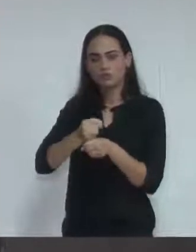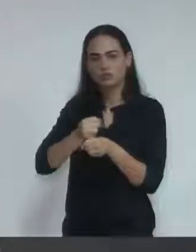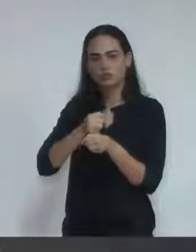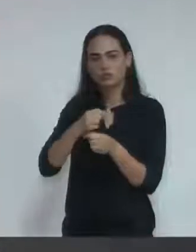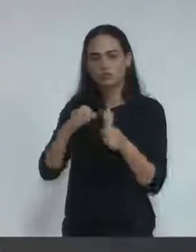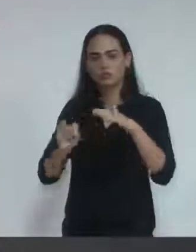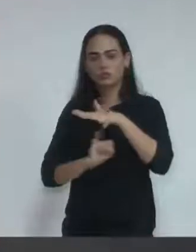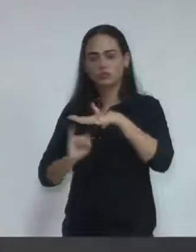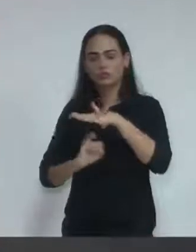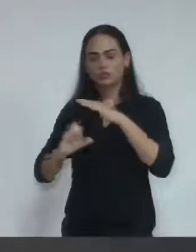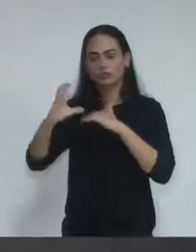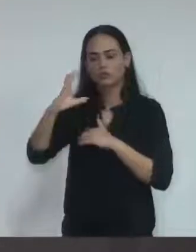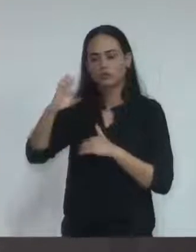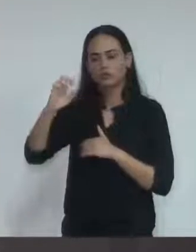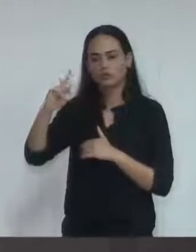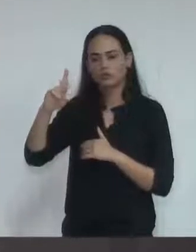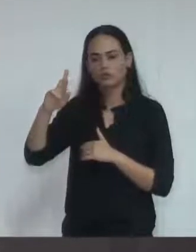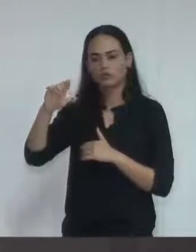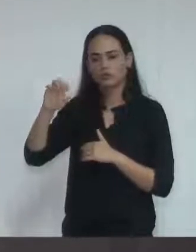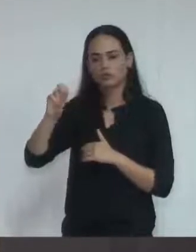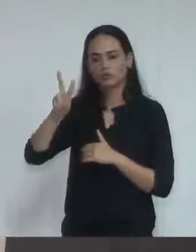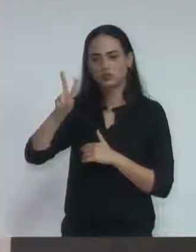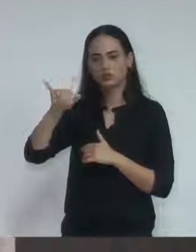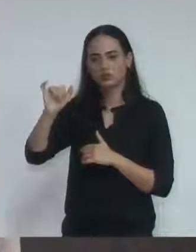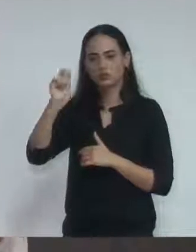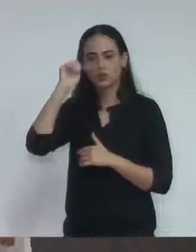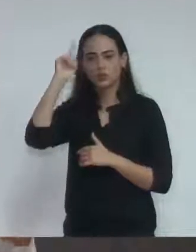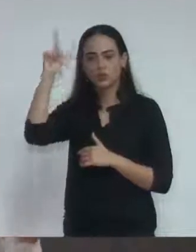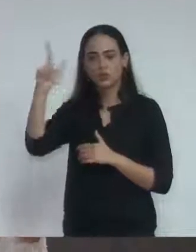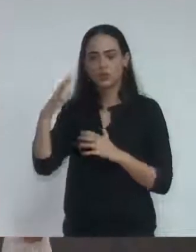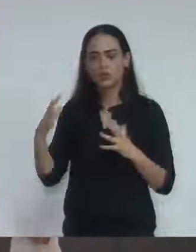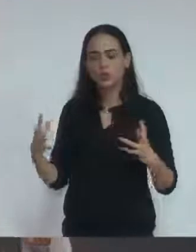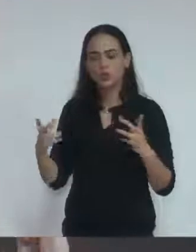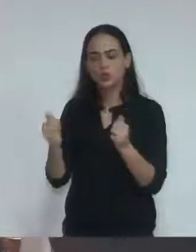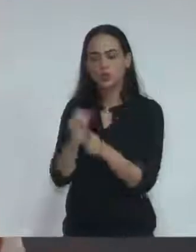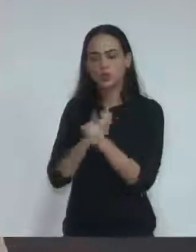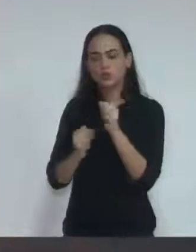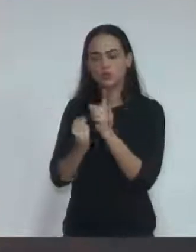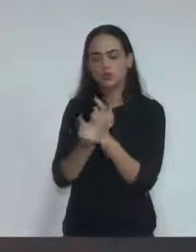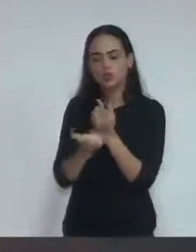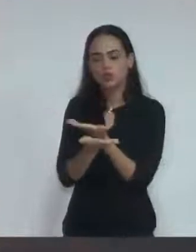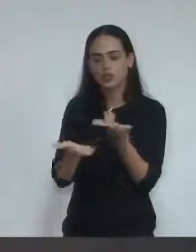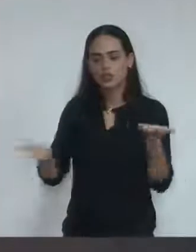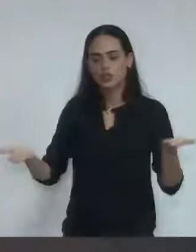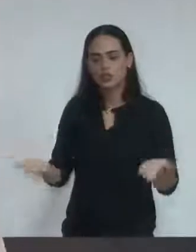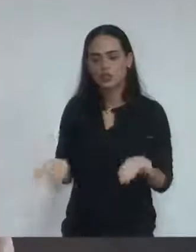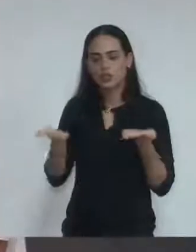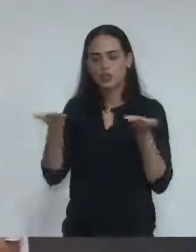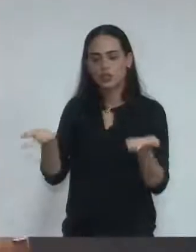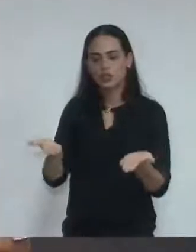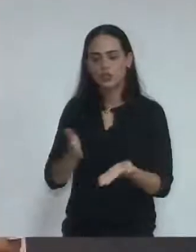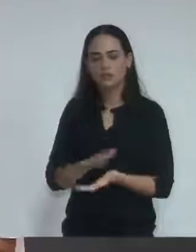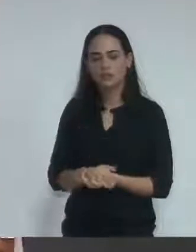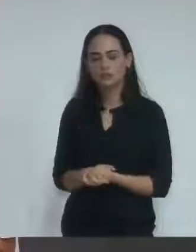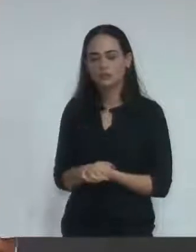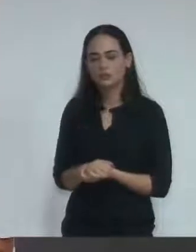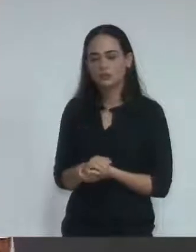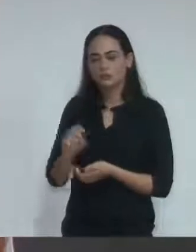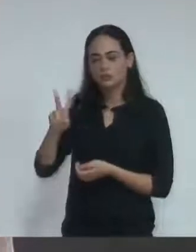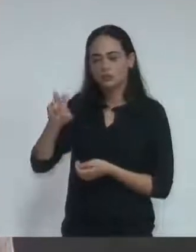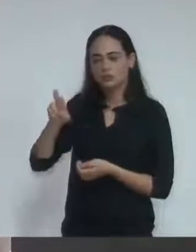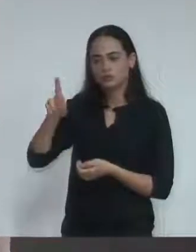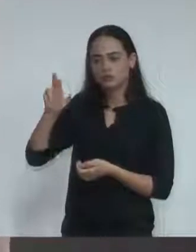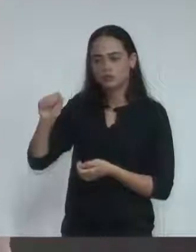educação e cultura à nossa população. E que, do deliberado dessa Casa de Lei, seja dada a ciência ao CEPROVI, em nome da Senhora Vera Segata,